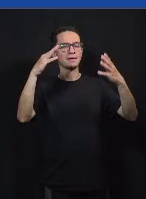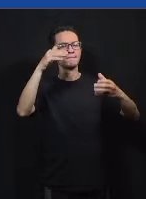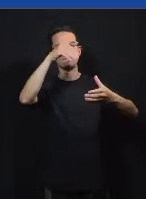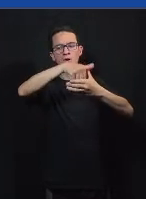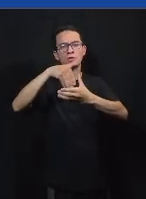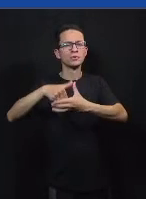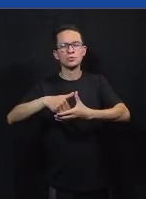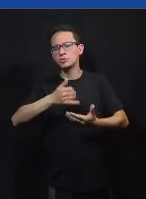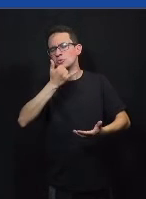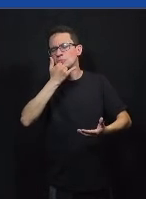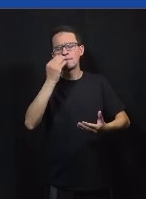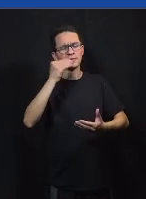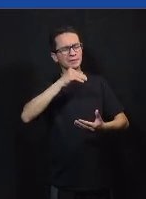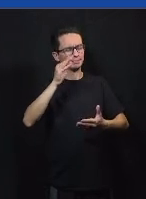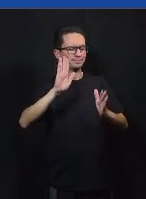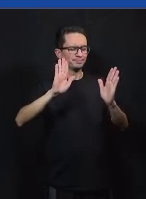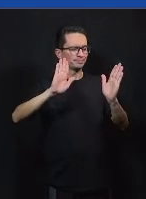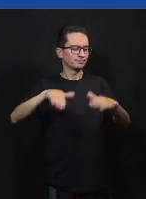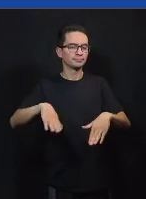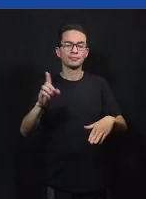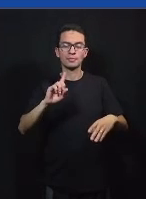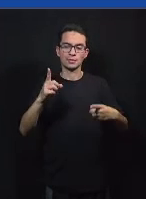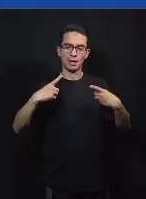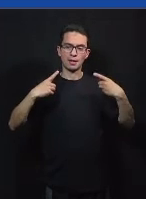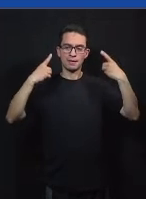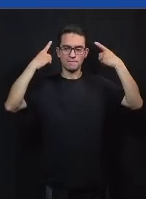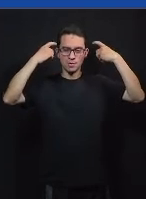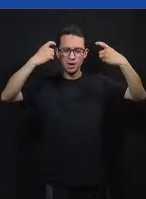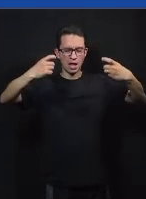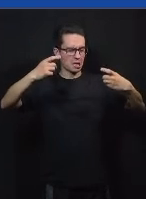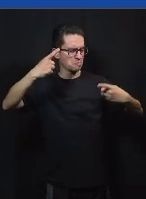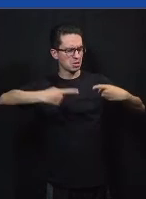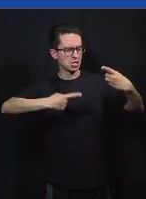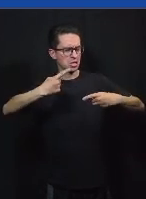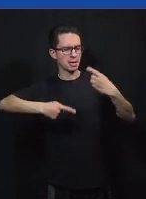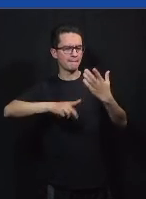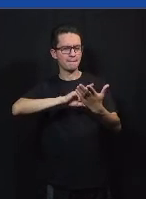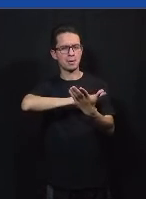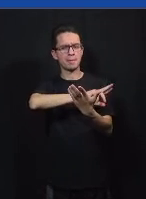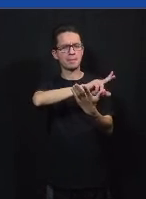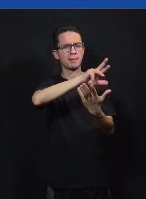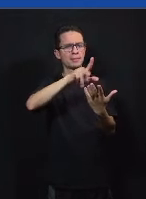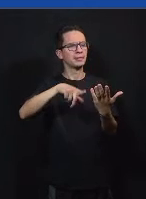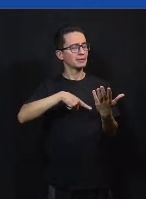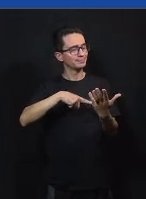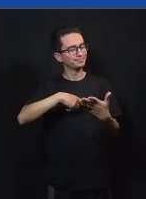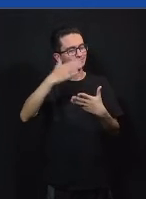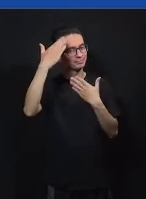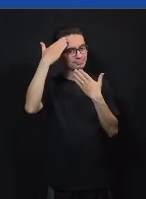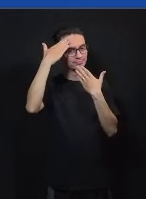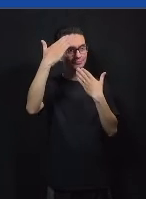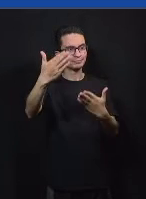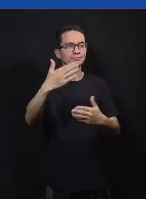democracia com o aumento da violência política e da polarização e dos outros fatores aqui apresentados muito obrigado